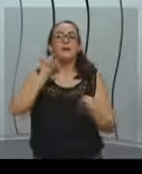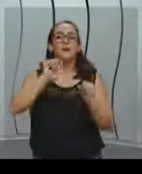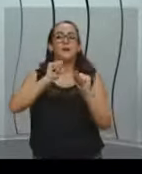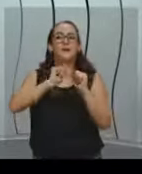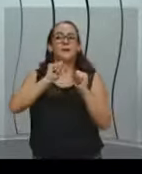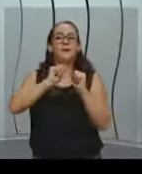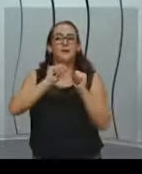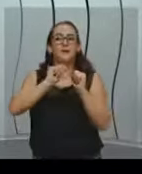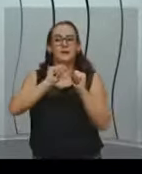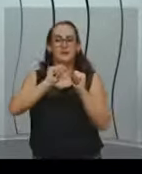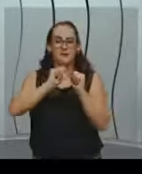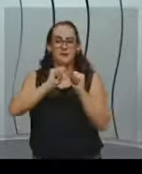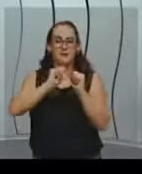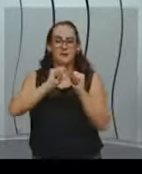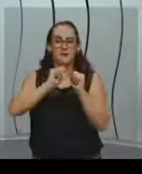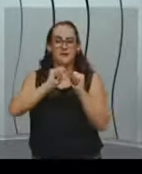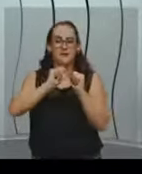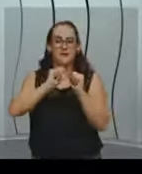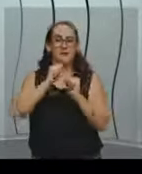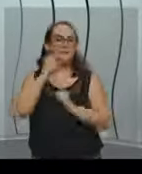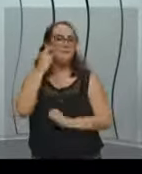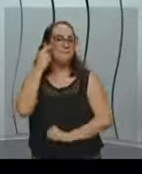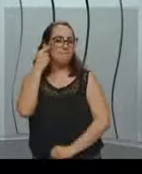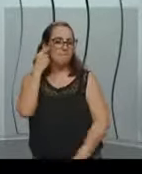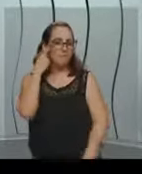Pensa bem.